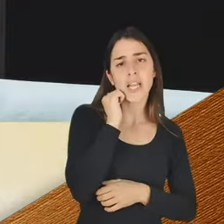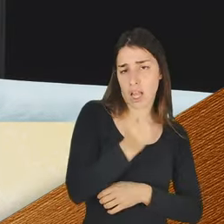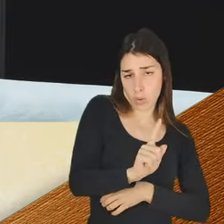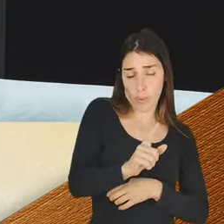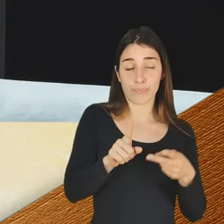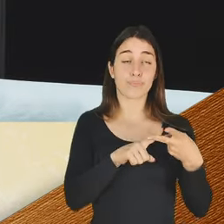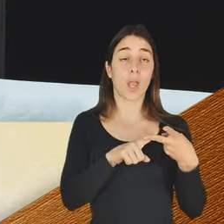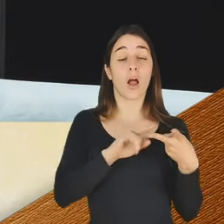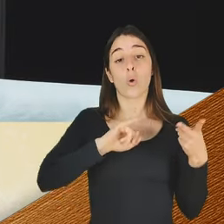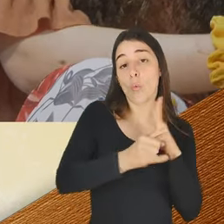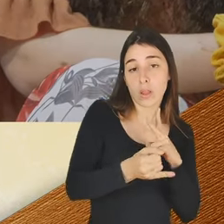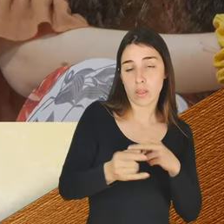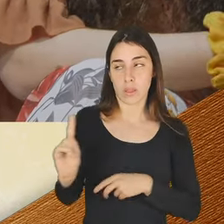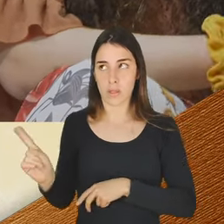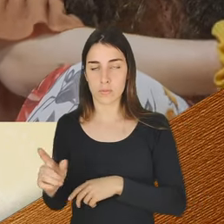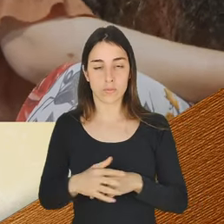Não.